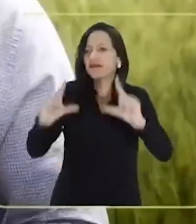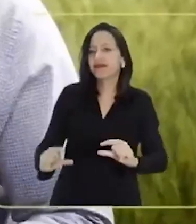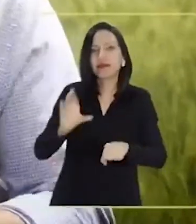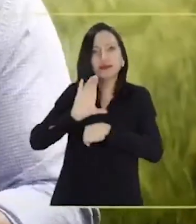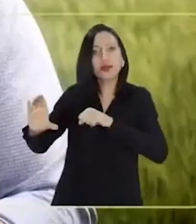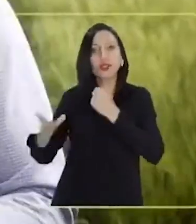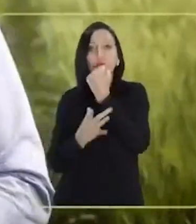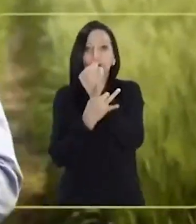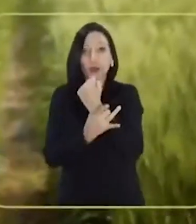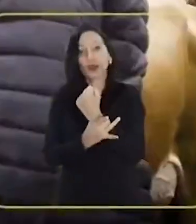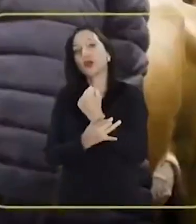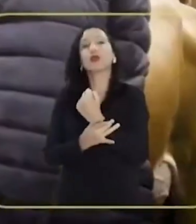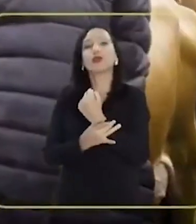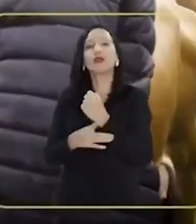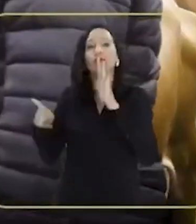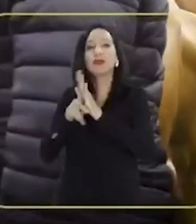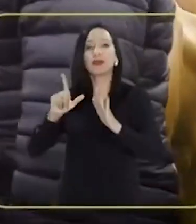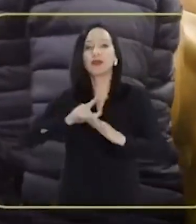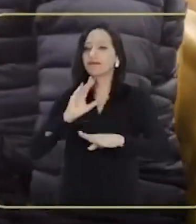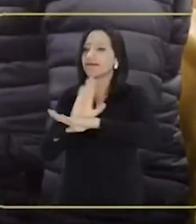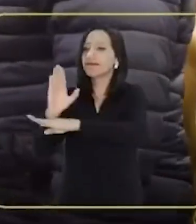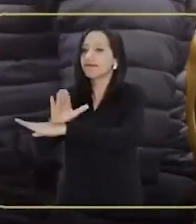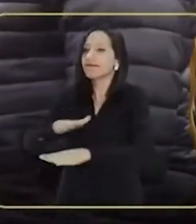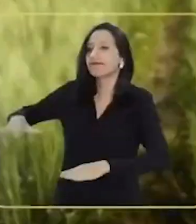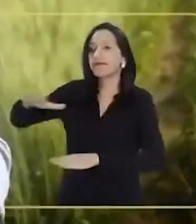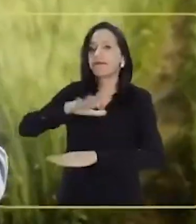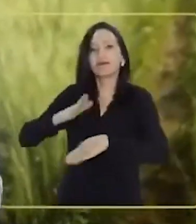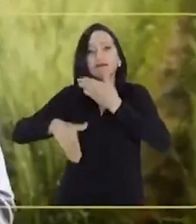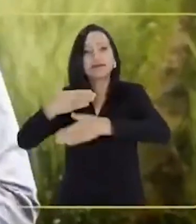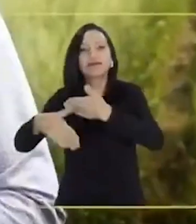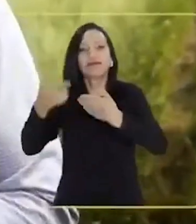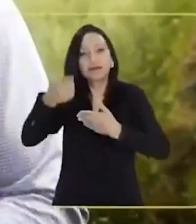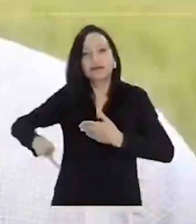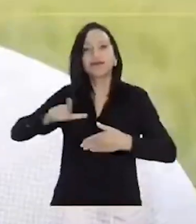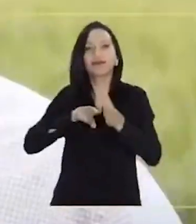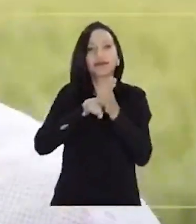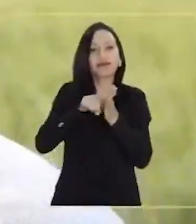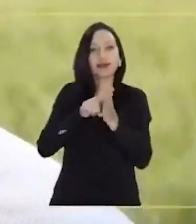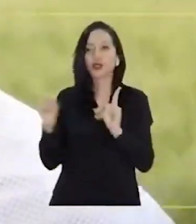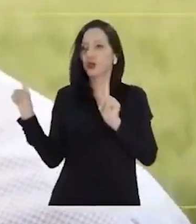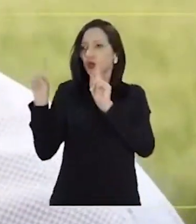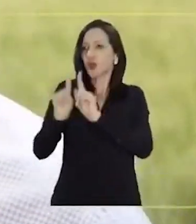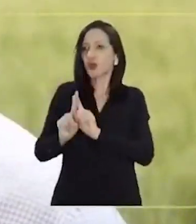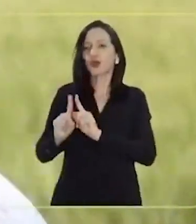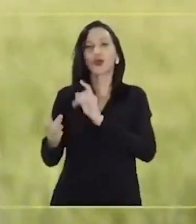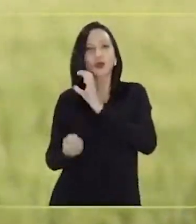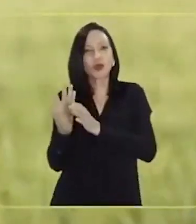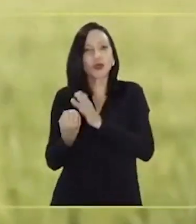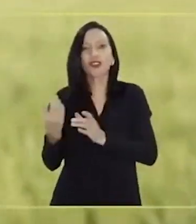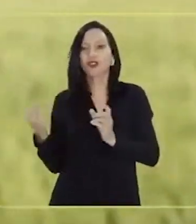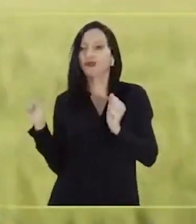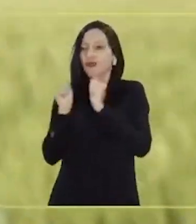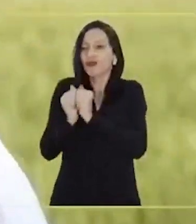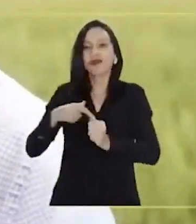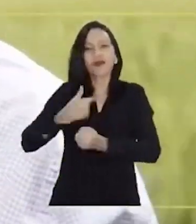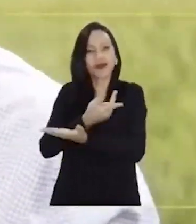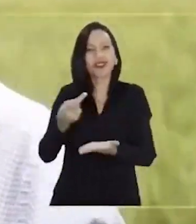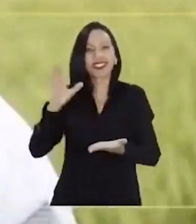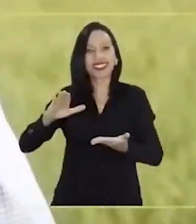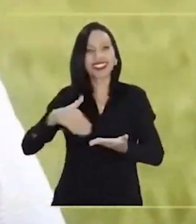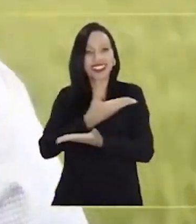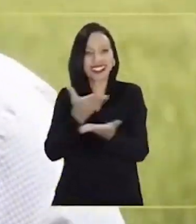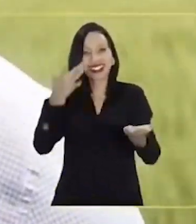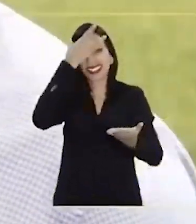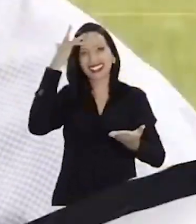Com crédito e seguro agrícola Com assistência técnica integral E retomada da pesquisa Eu estou do lado do produtor E juntos vamos levar comida